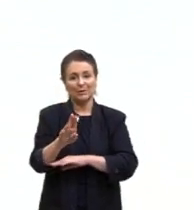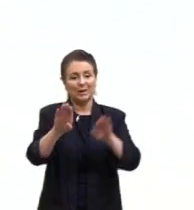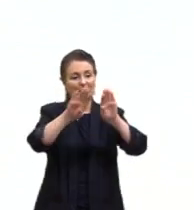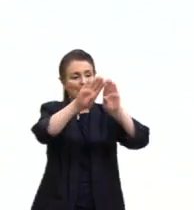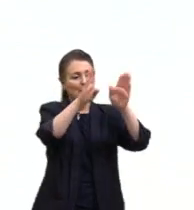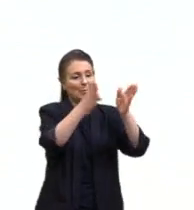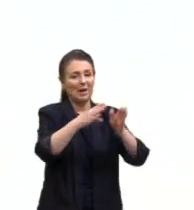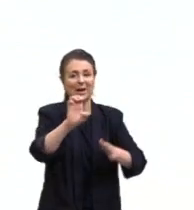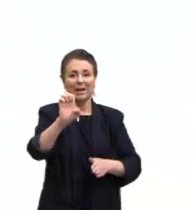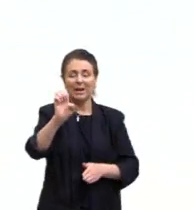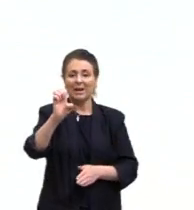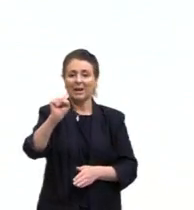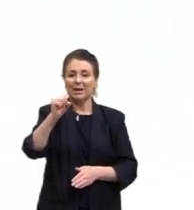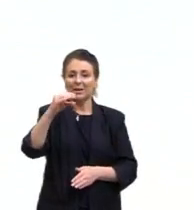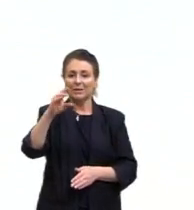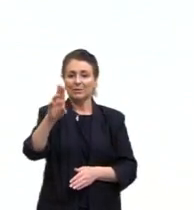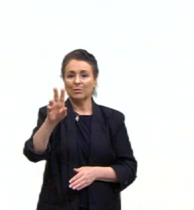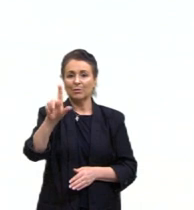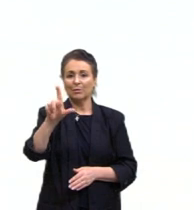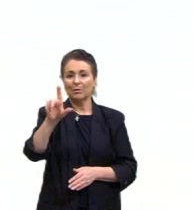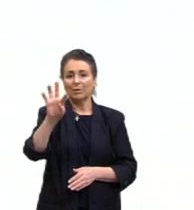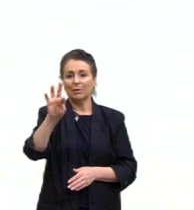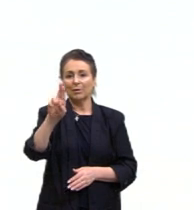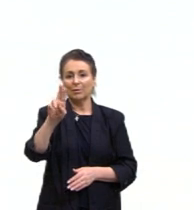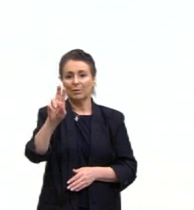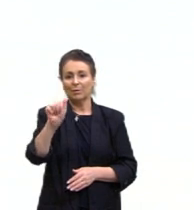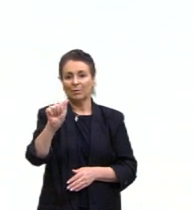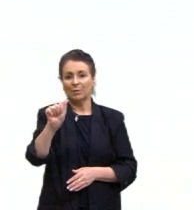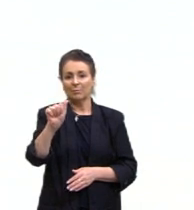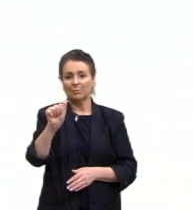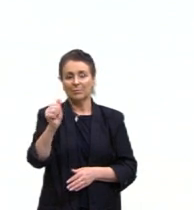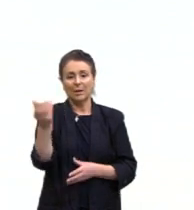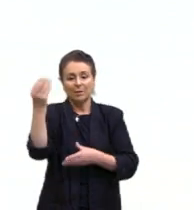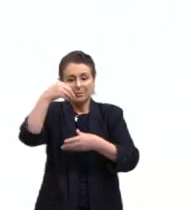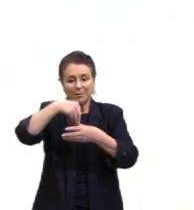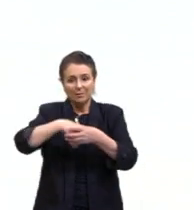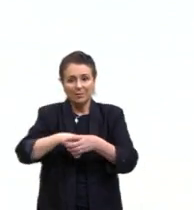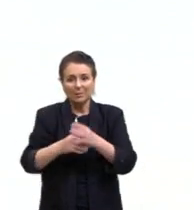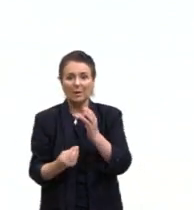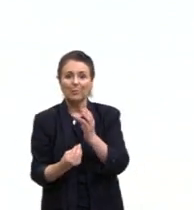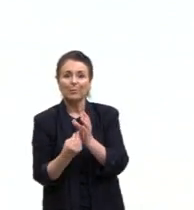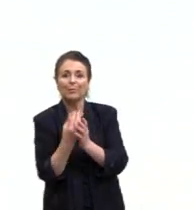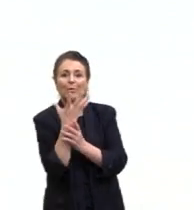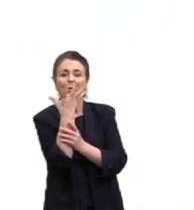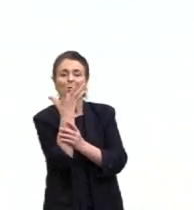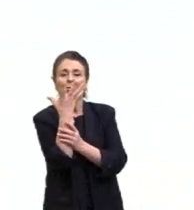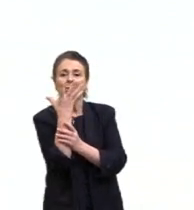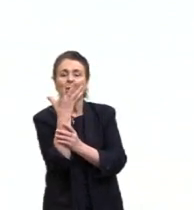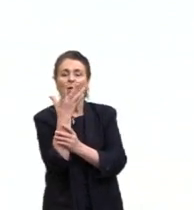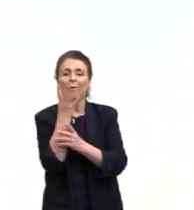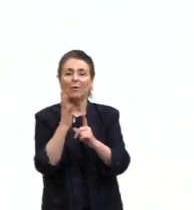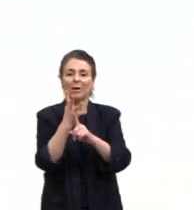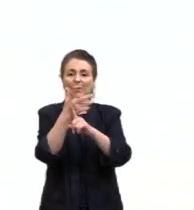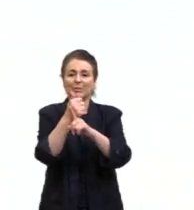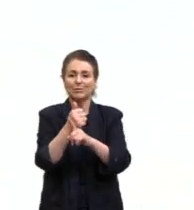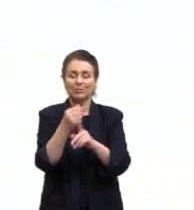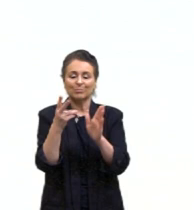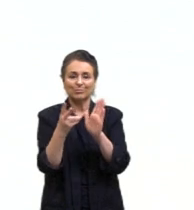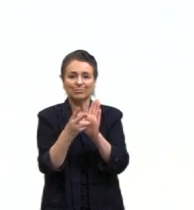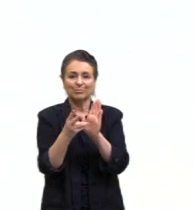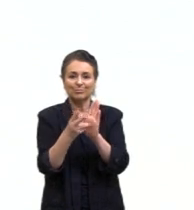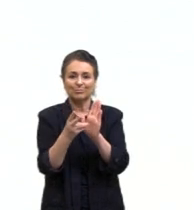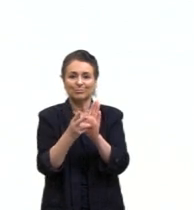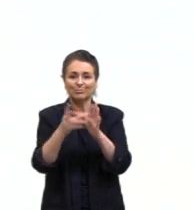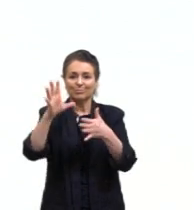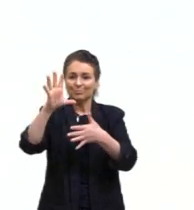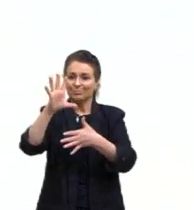artística e que não está inserida nessa produção artística ameríndia, cuja importância